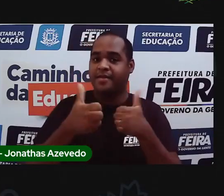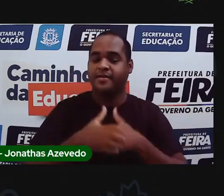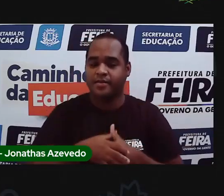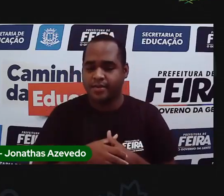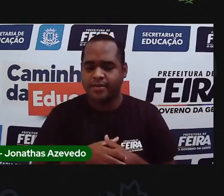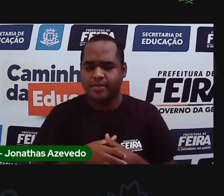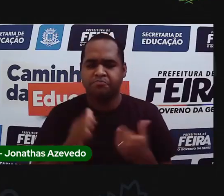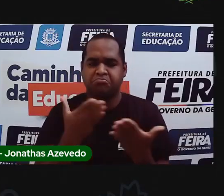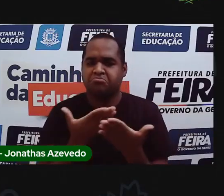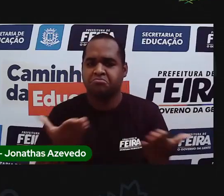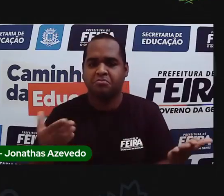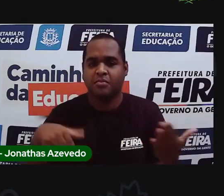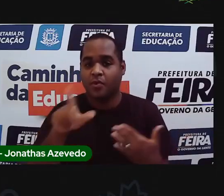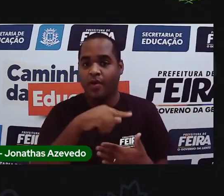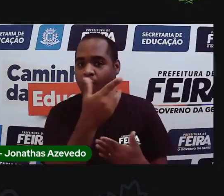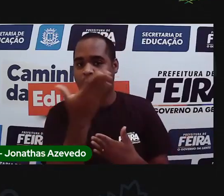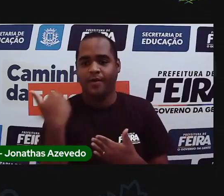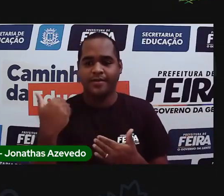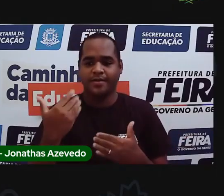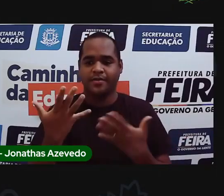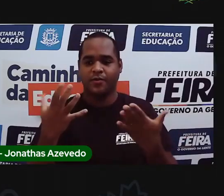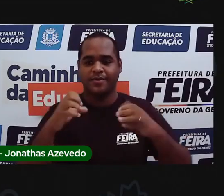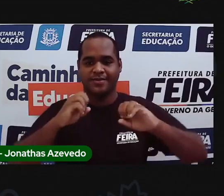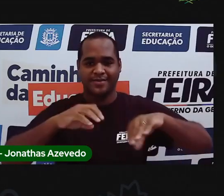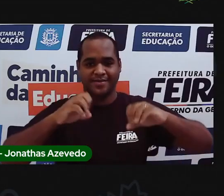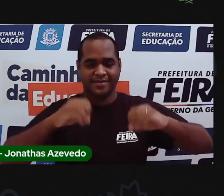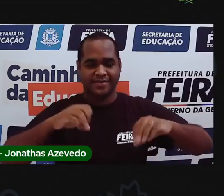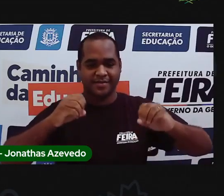Então, vamos para a nossa aula de hoje.